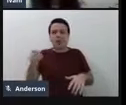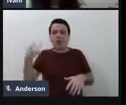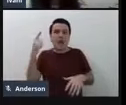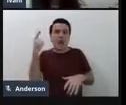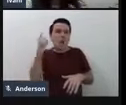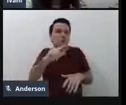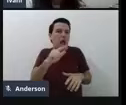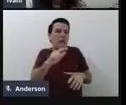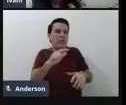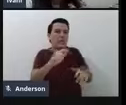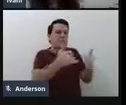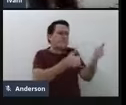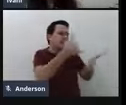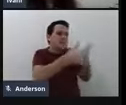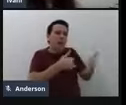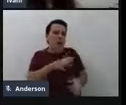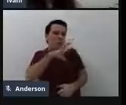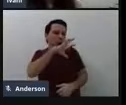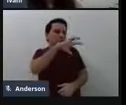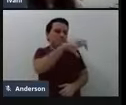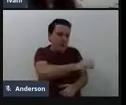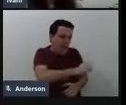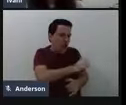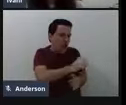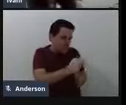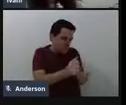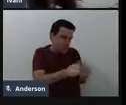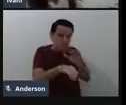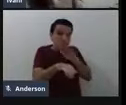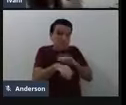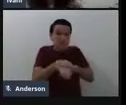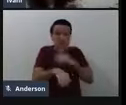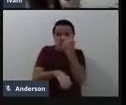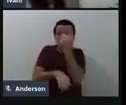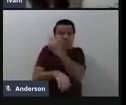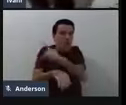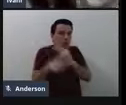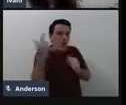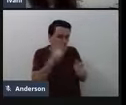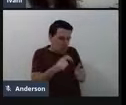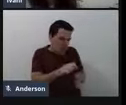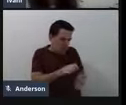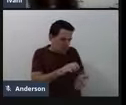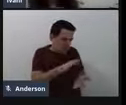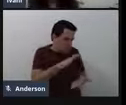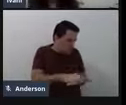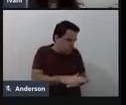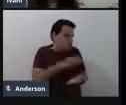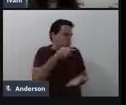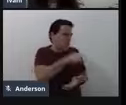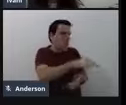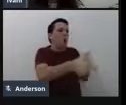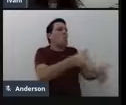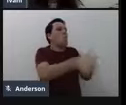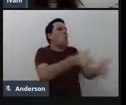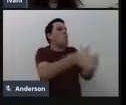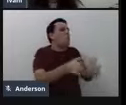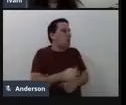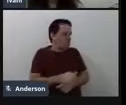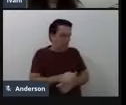um brinquedo de forma que ela fazia o controle, né, que ela ligava e que ela desligava. E aí,